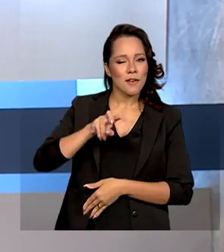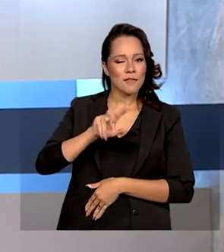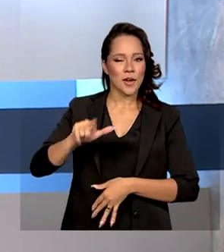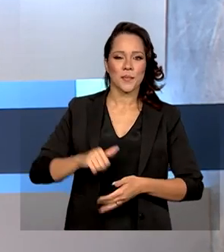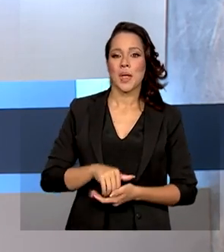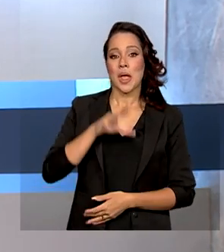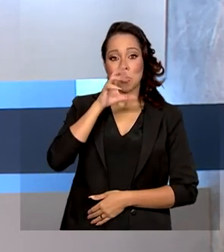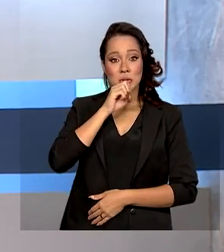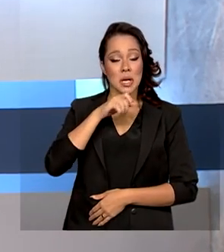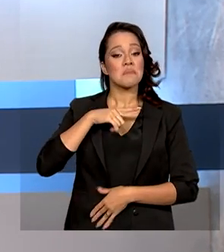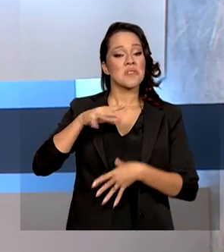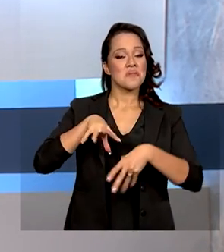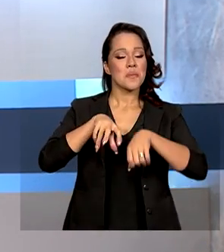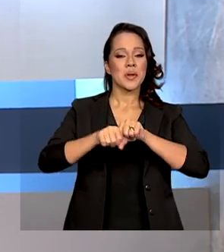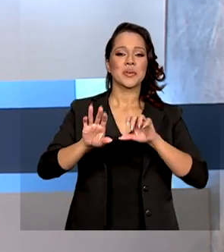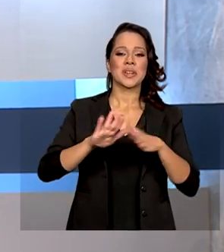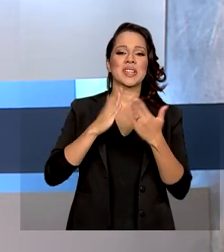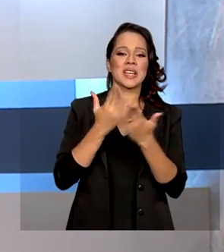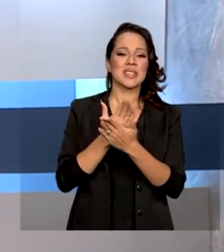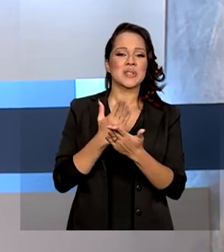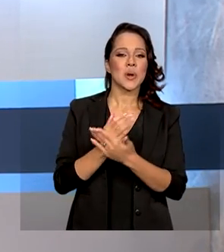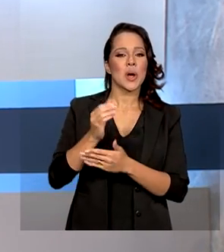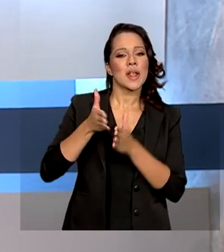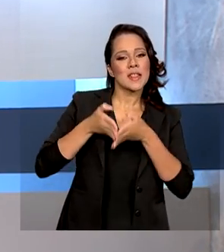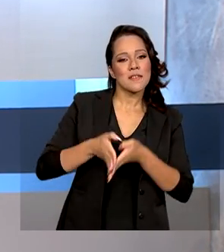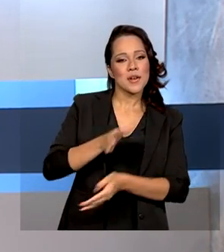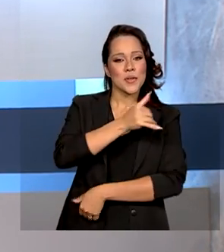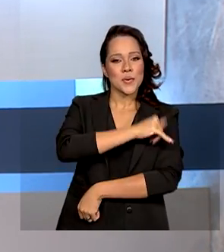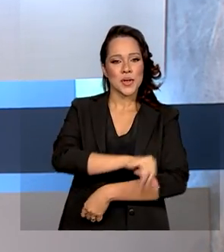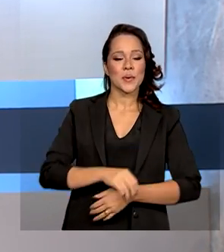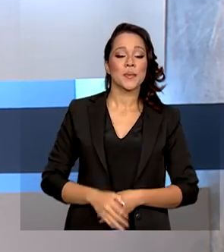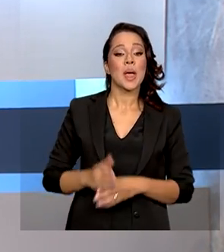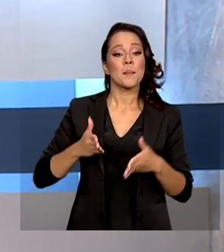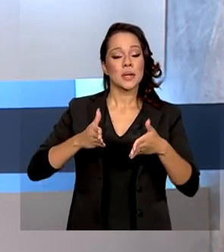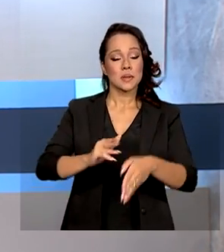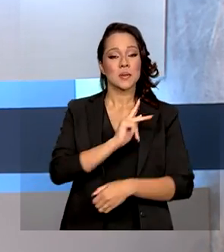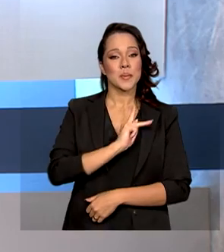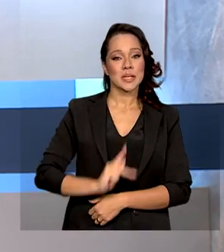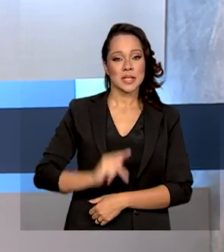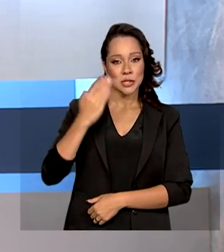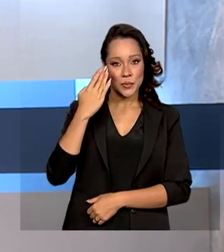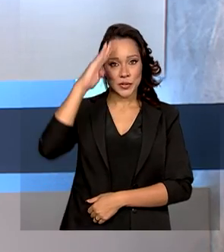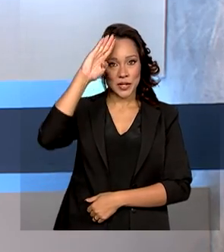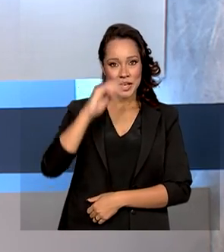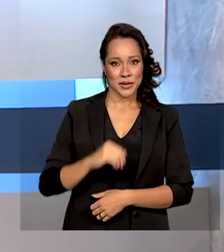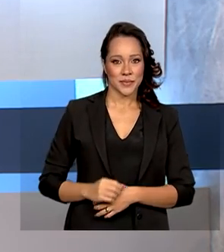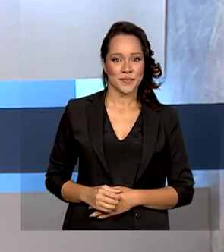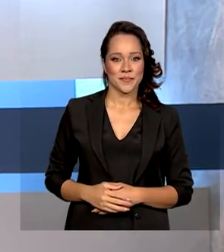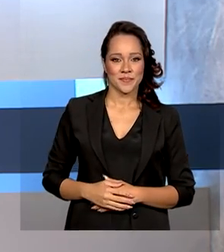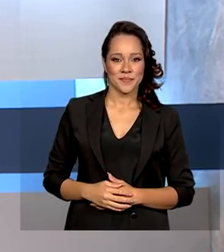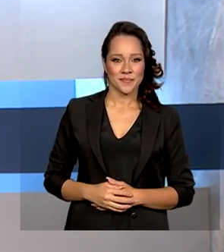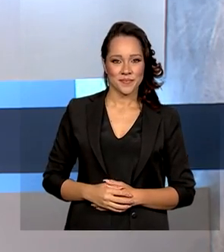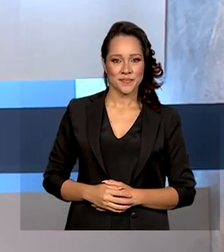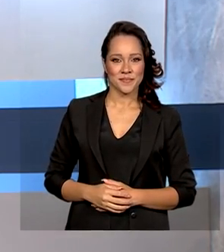No sábado, teve formatura na Escola Naval, no Rio de Janeiro, com a participação do presidente Jair Bolsonaro.